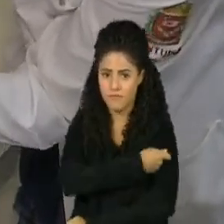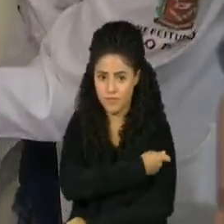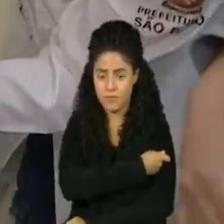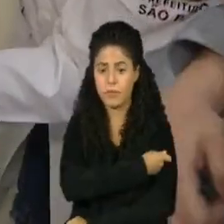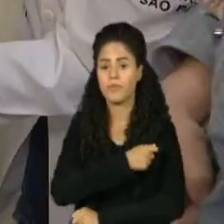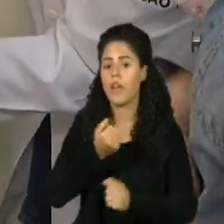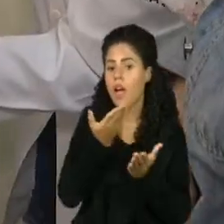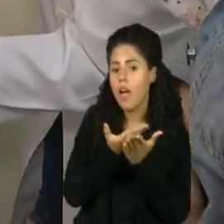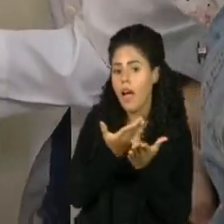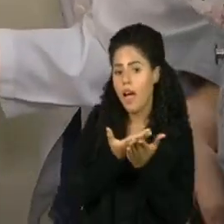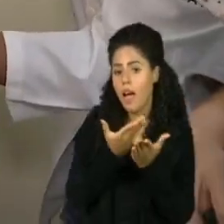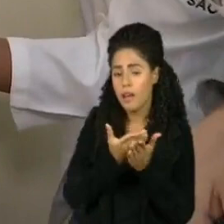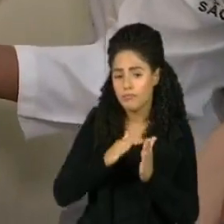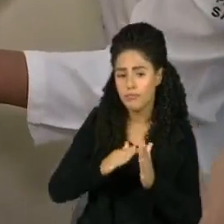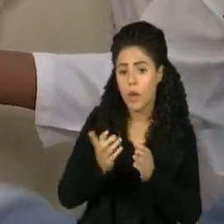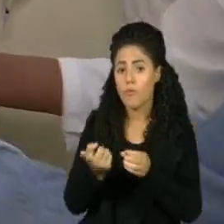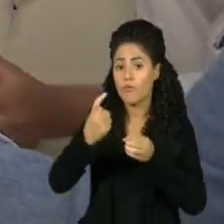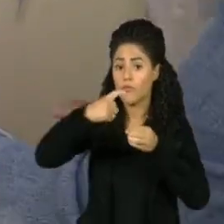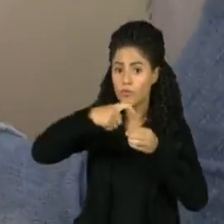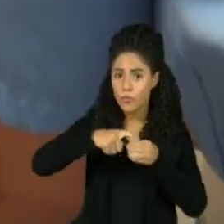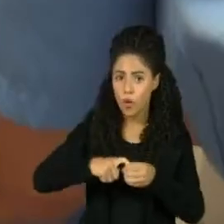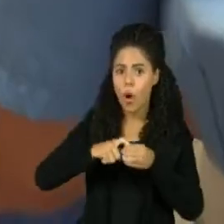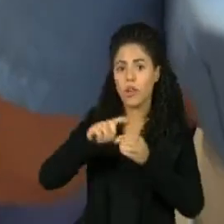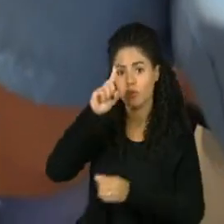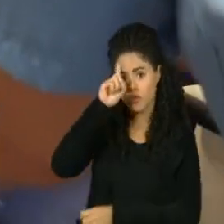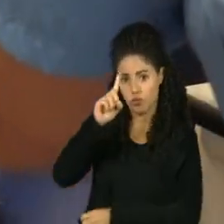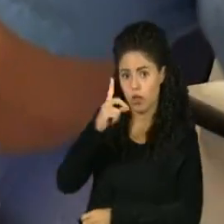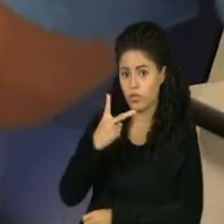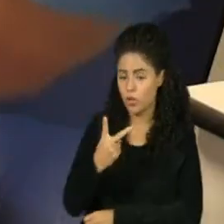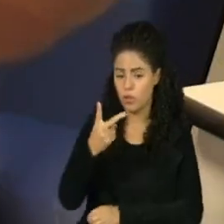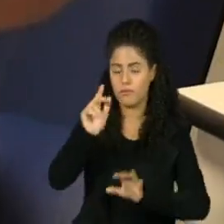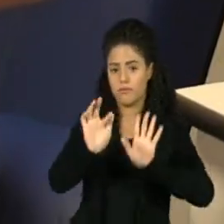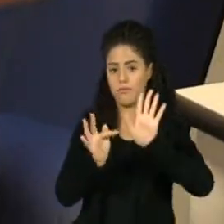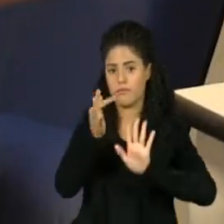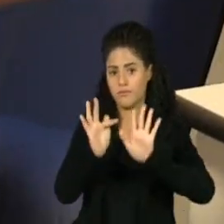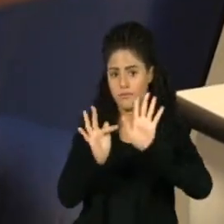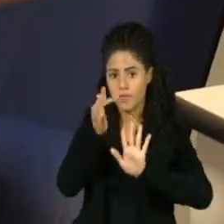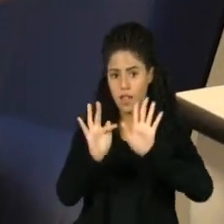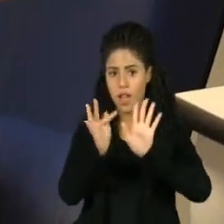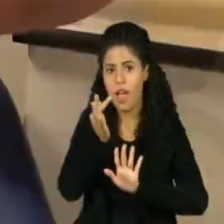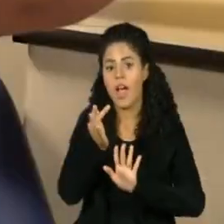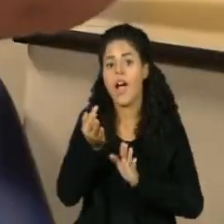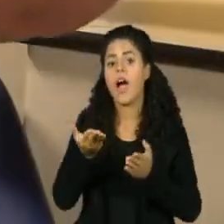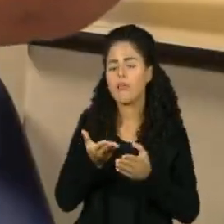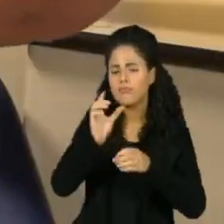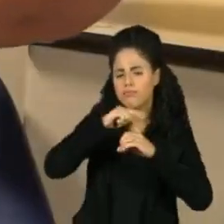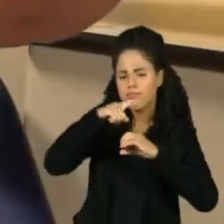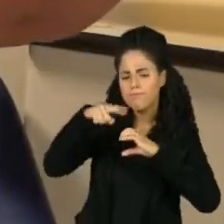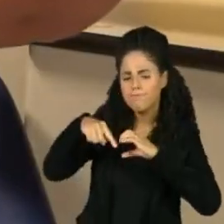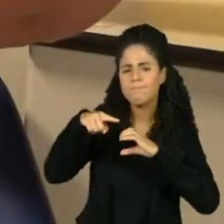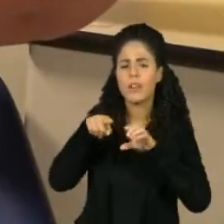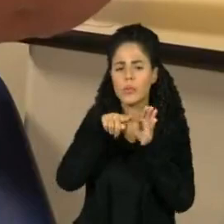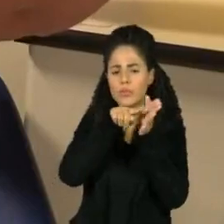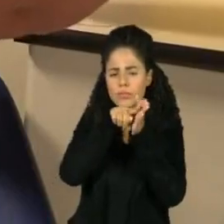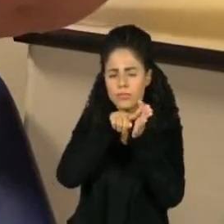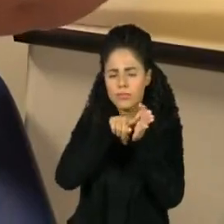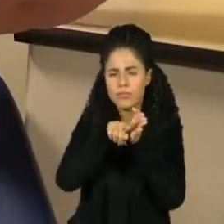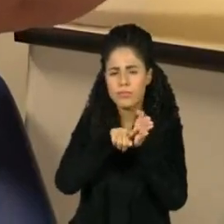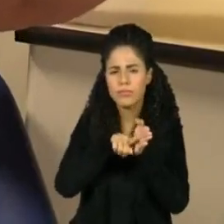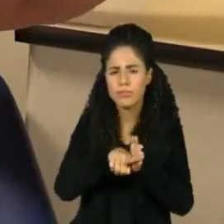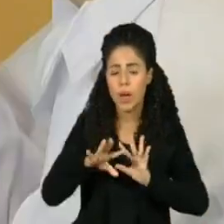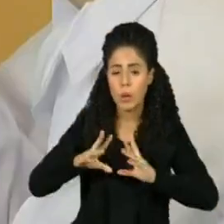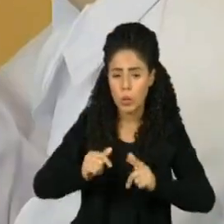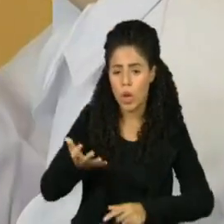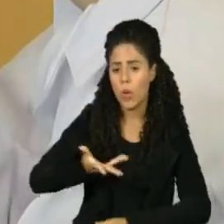As aulas da rede estadual voltam a partir do dia 2 de fevereiro. Para a comunidade científica, é necessário que a imunização